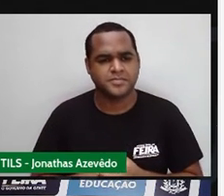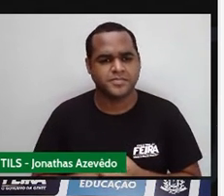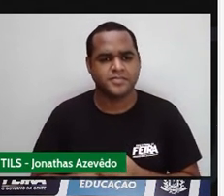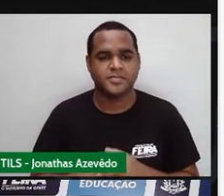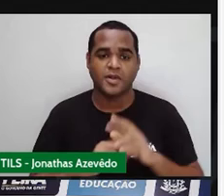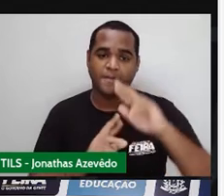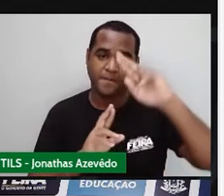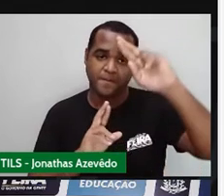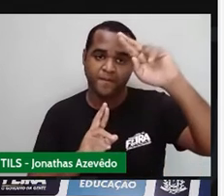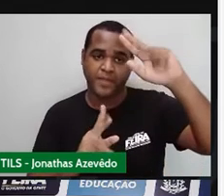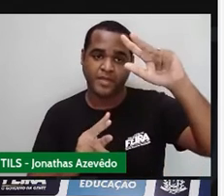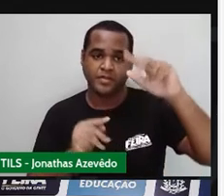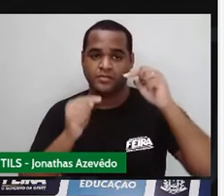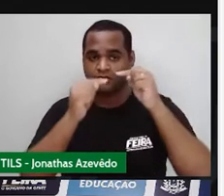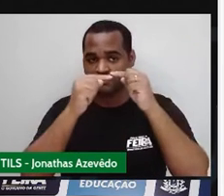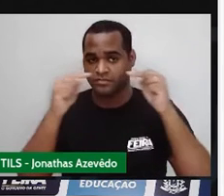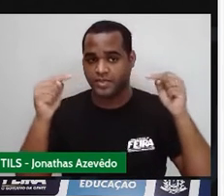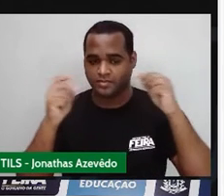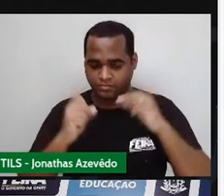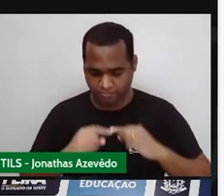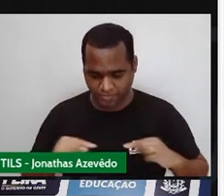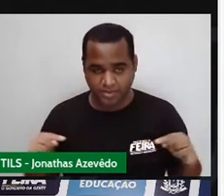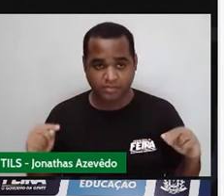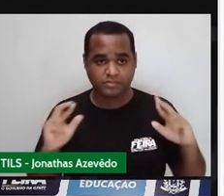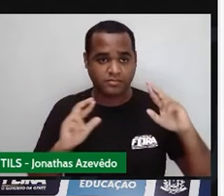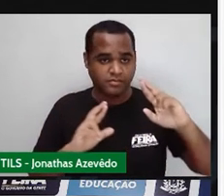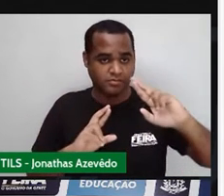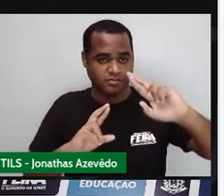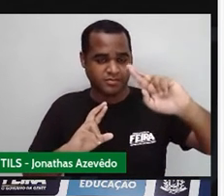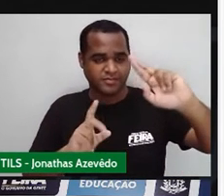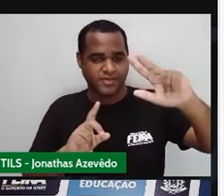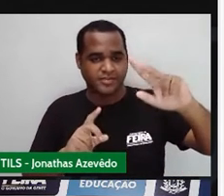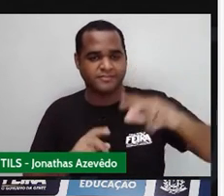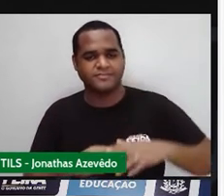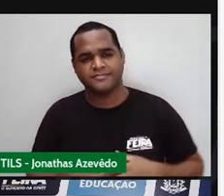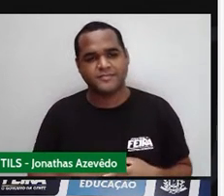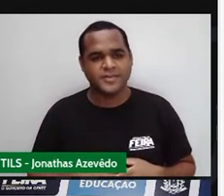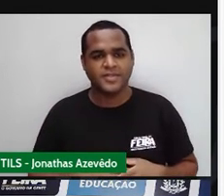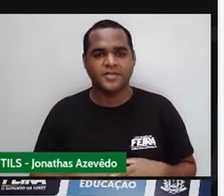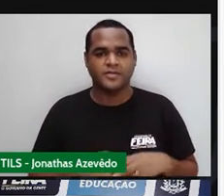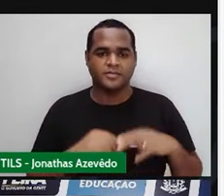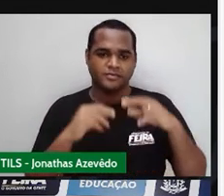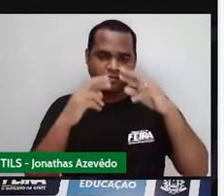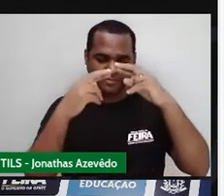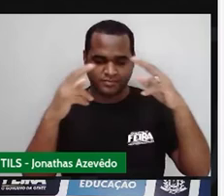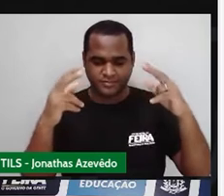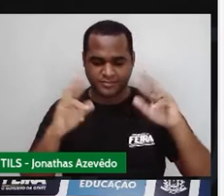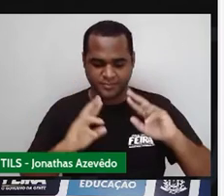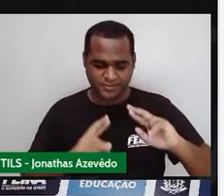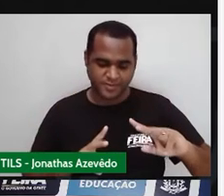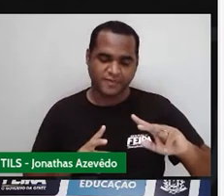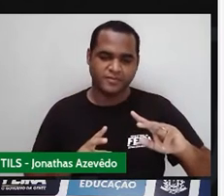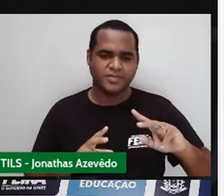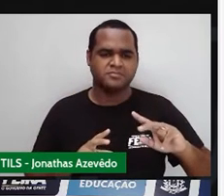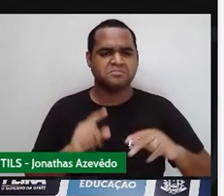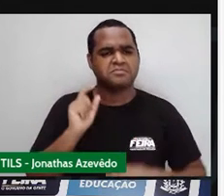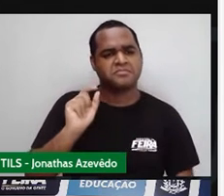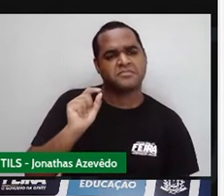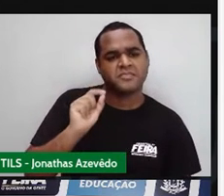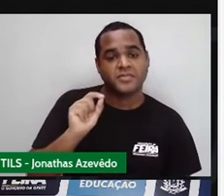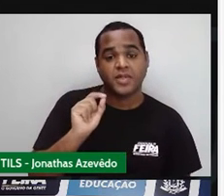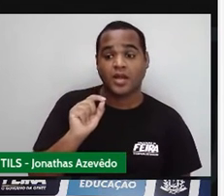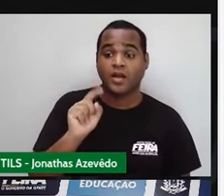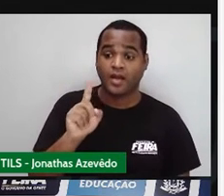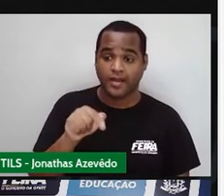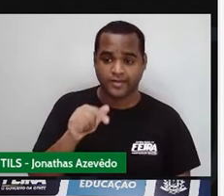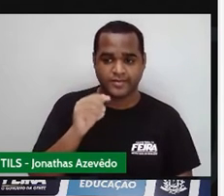Um está em cima e o outro está embaixo. Então, esse lado de cima, esse lado de baixo forma